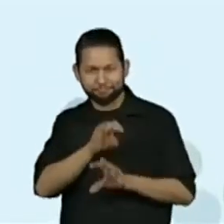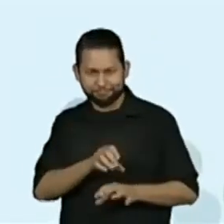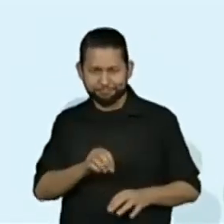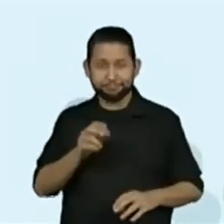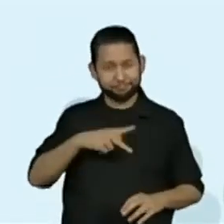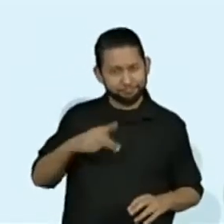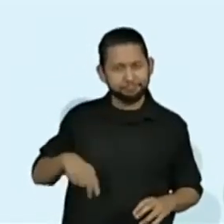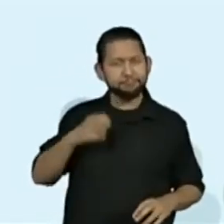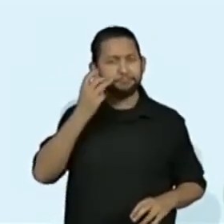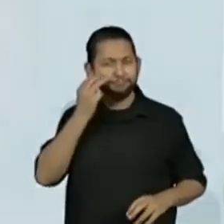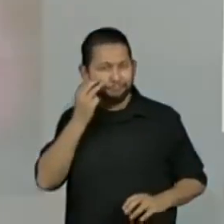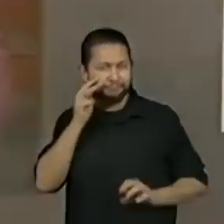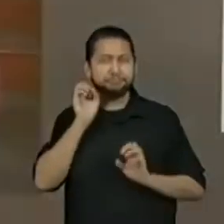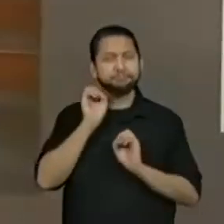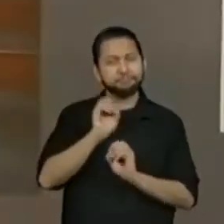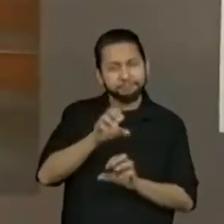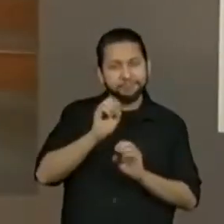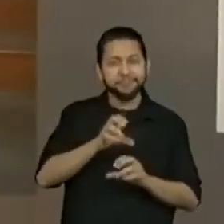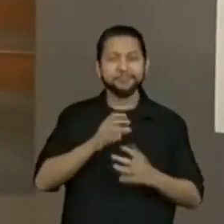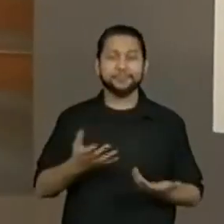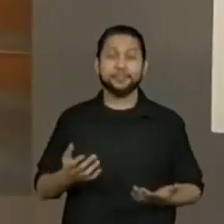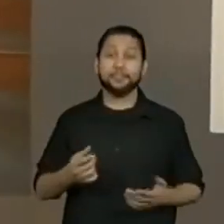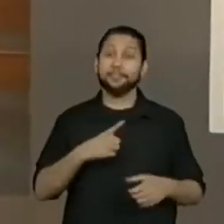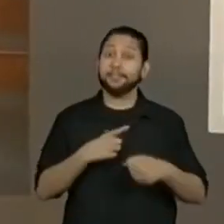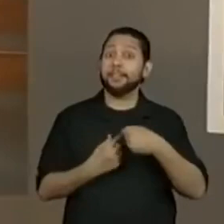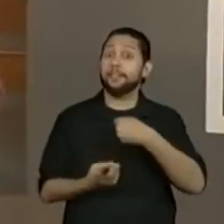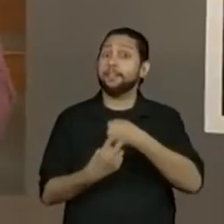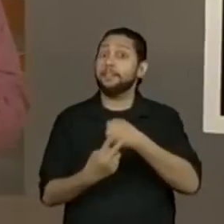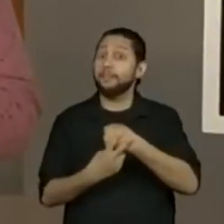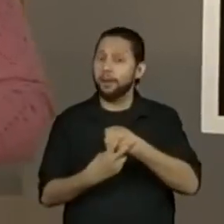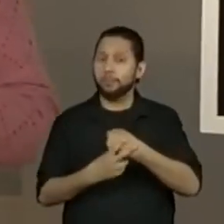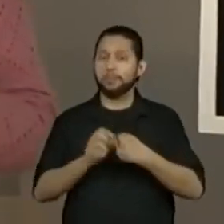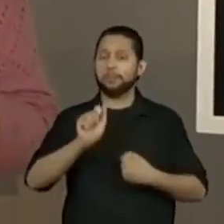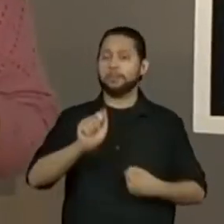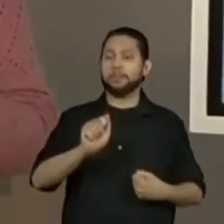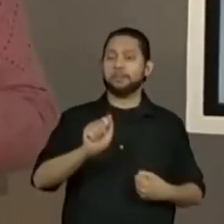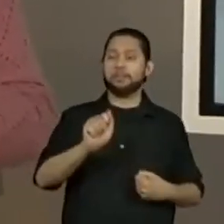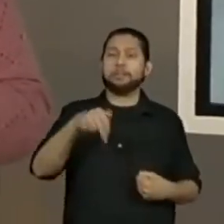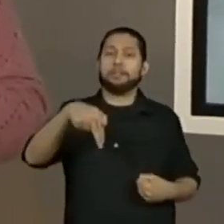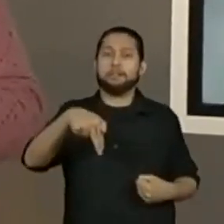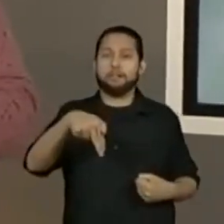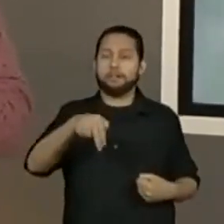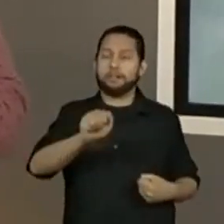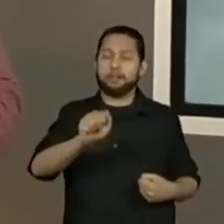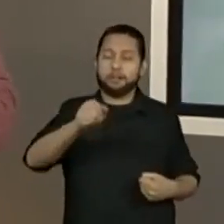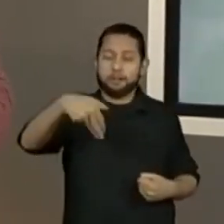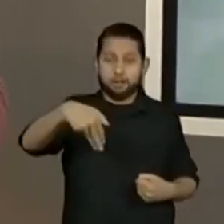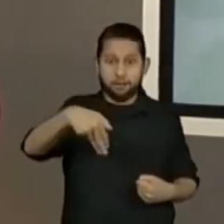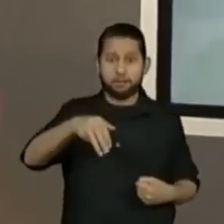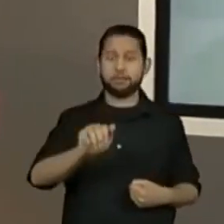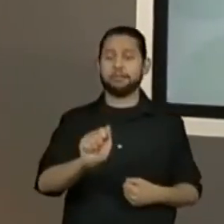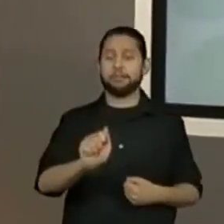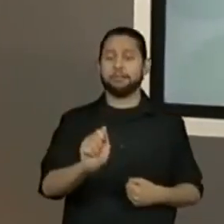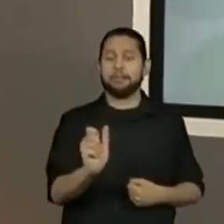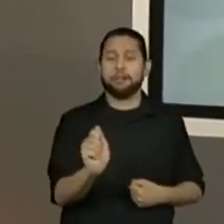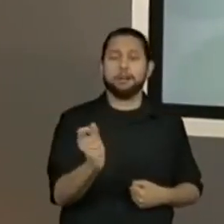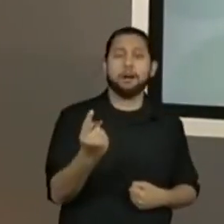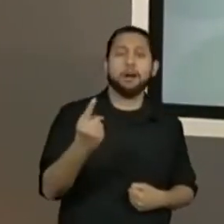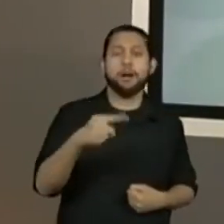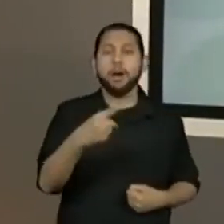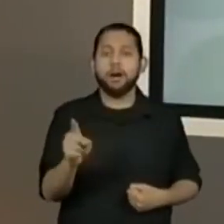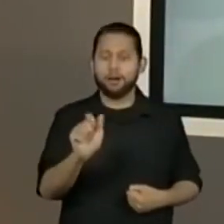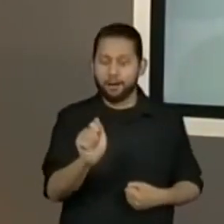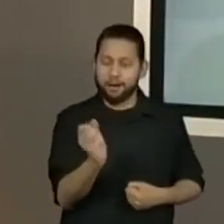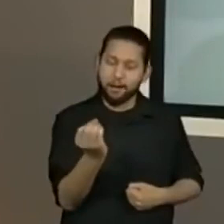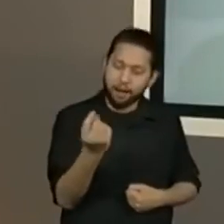Regiane. Falamos das terminações dos verbos INHÃO, INHÃO, passado, futuro. Então, ficamos focadas